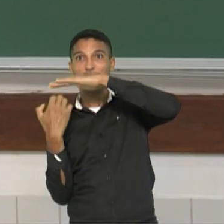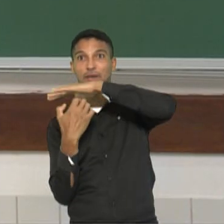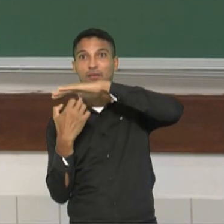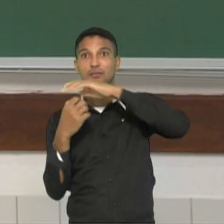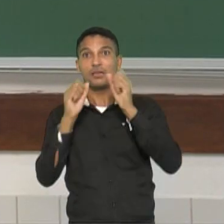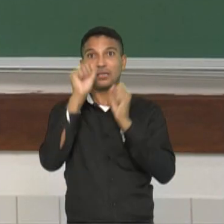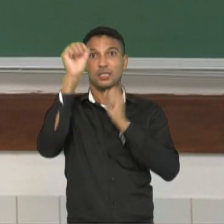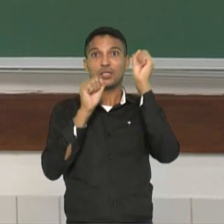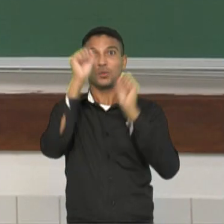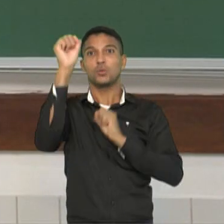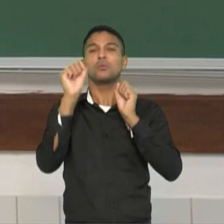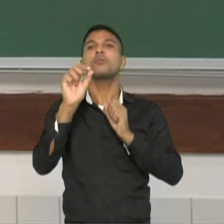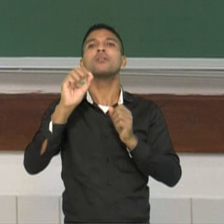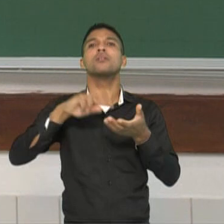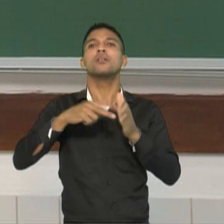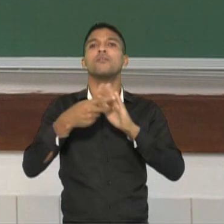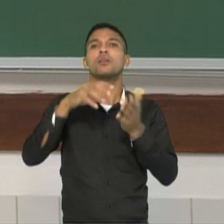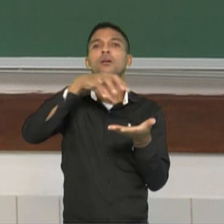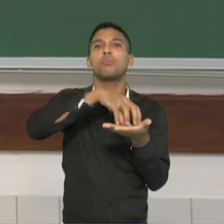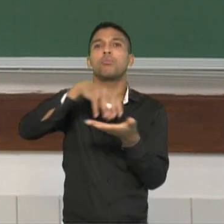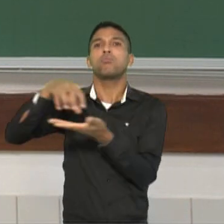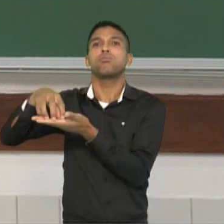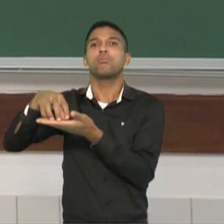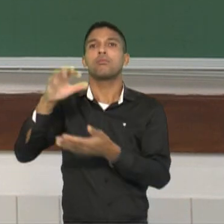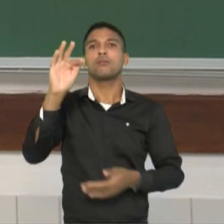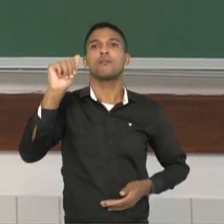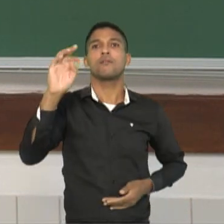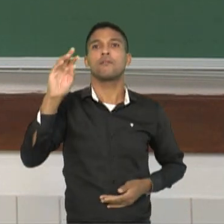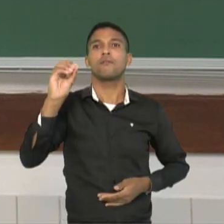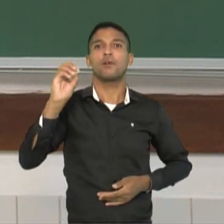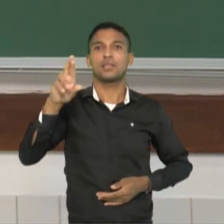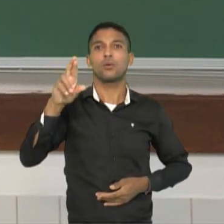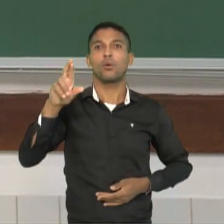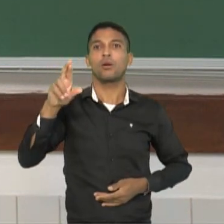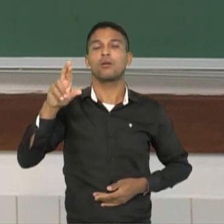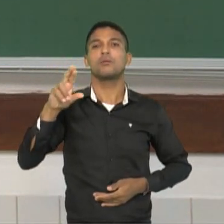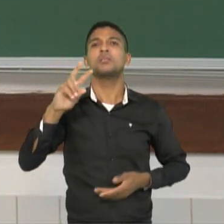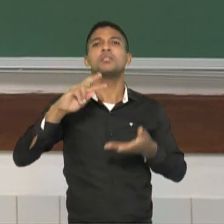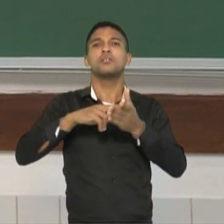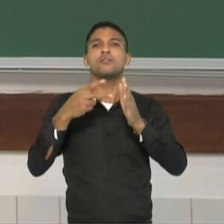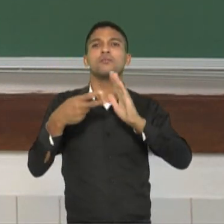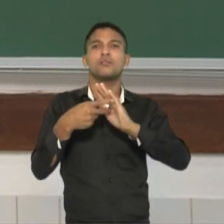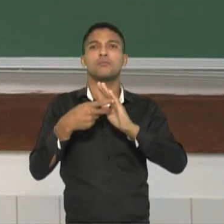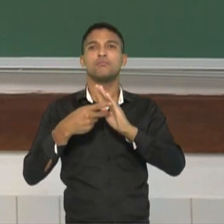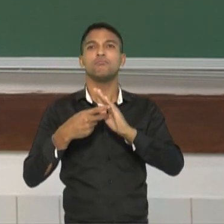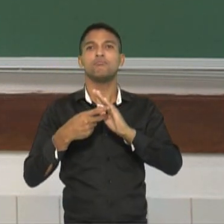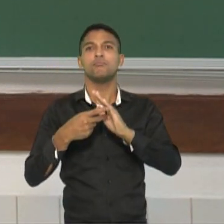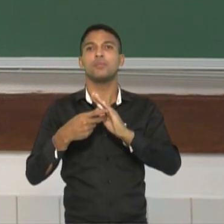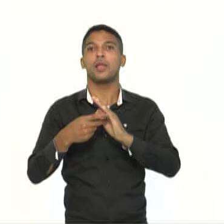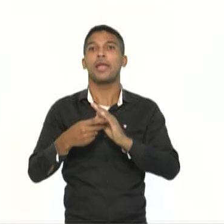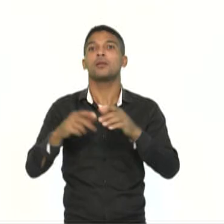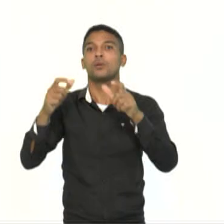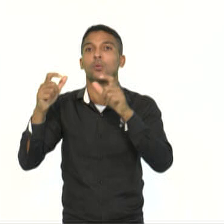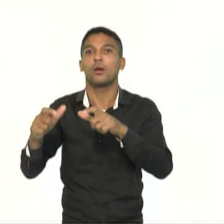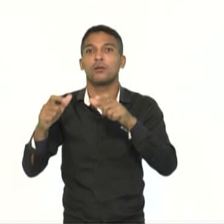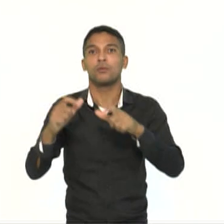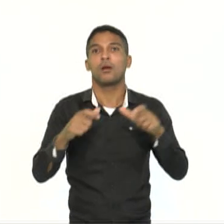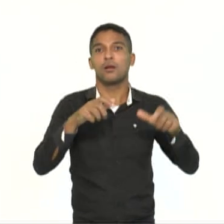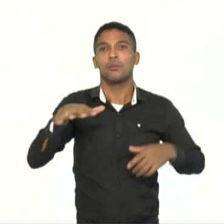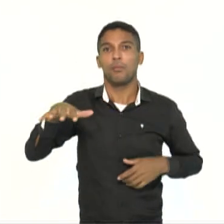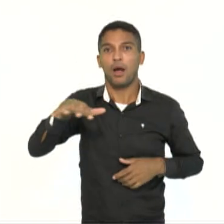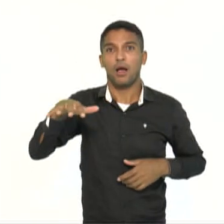retomar também, novamente, essa expressão e esse conceito. O que se entende por fator locacional das indústrias?